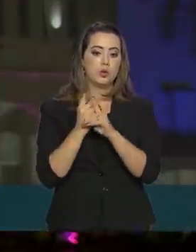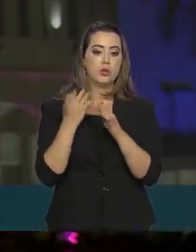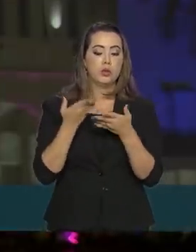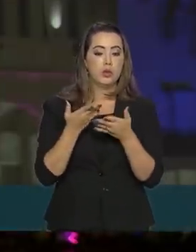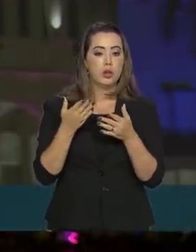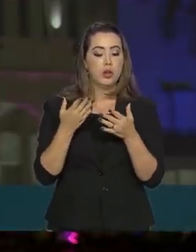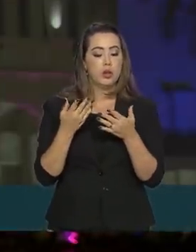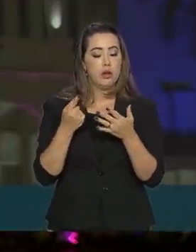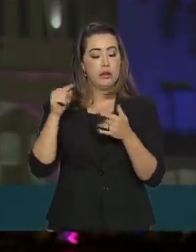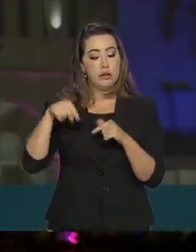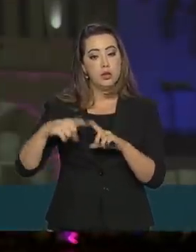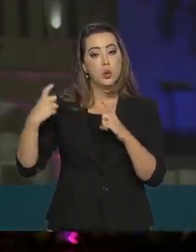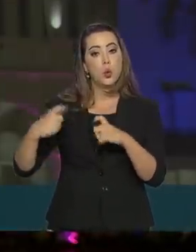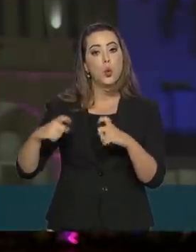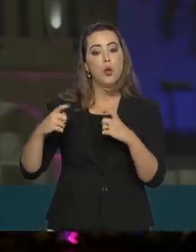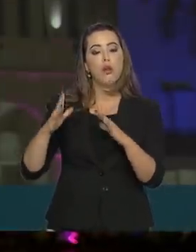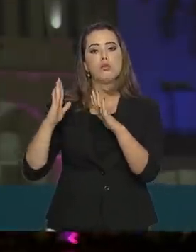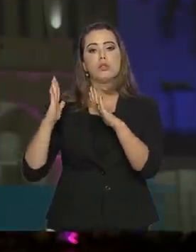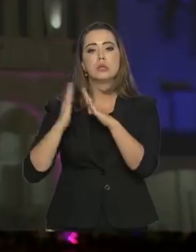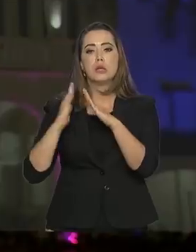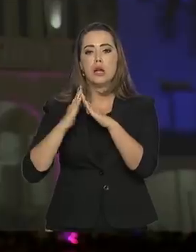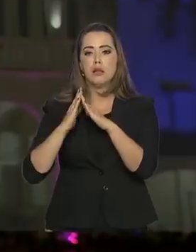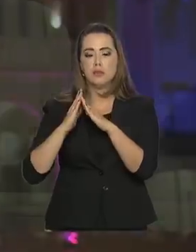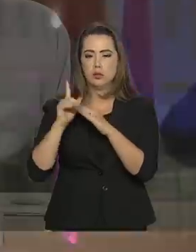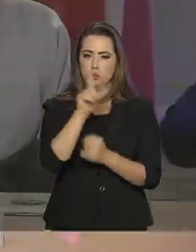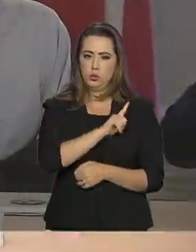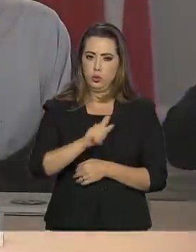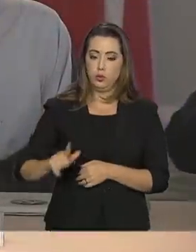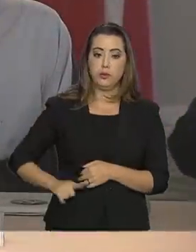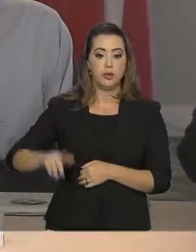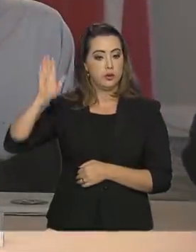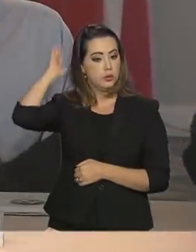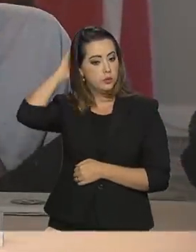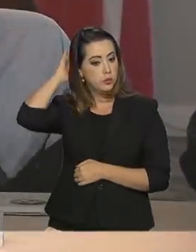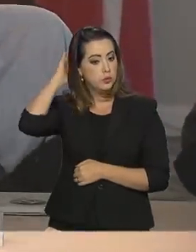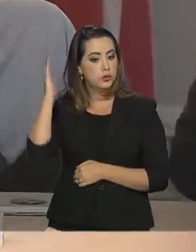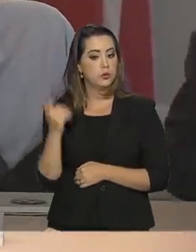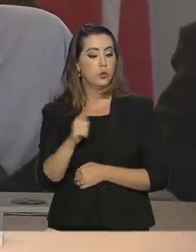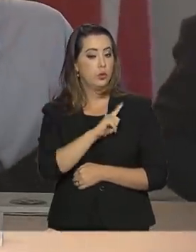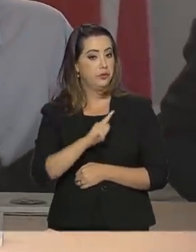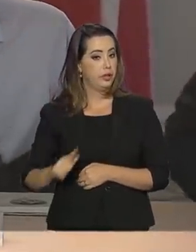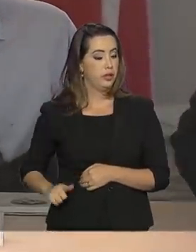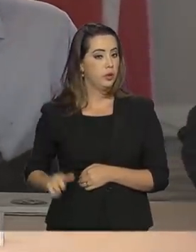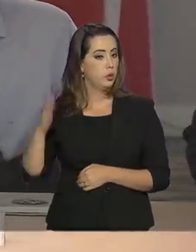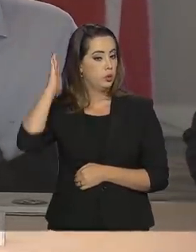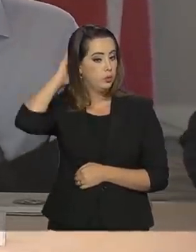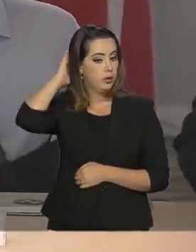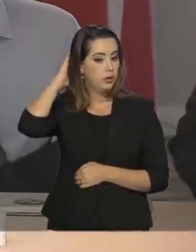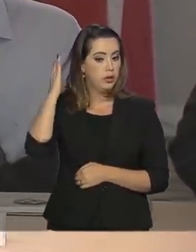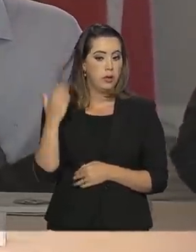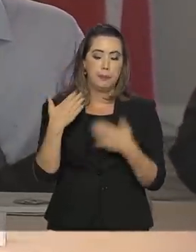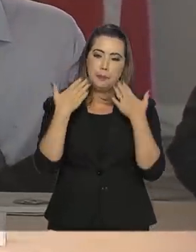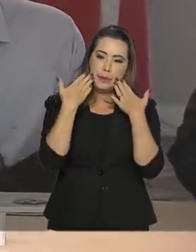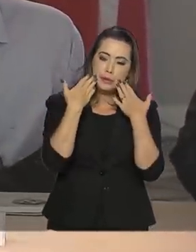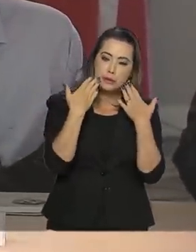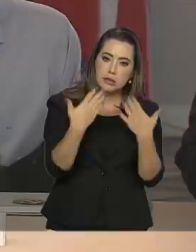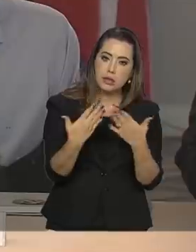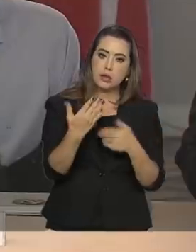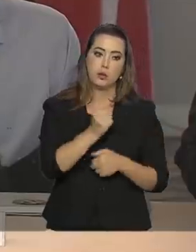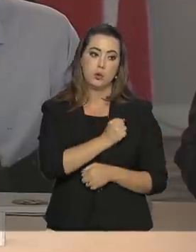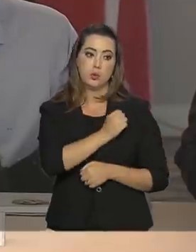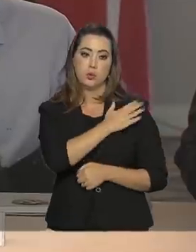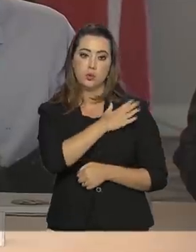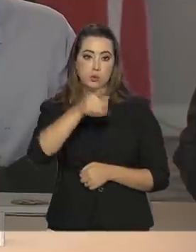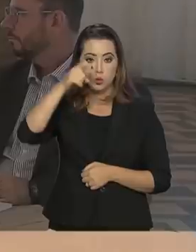Palácio do Despacho, que é uma das sedes do governo paraense. O governador do Pará, Hélder Barbalho, apresentou ao vice-presidente